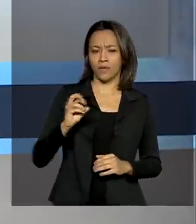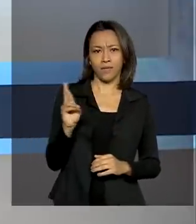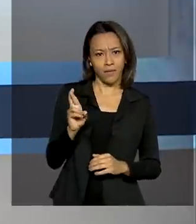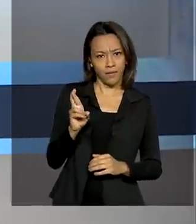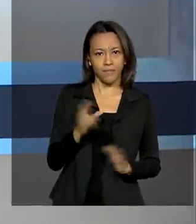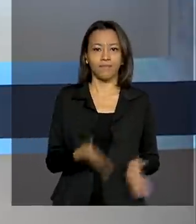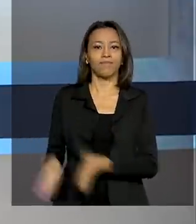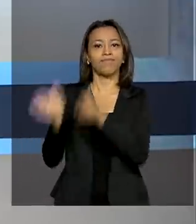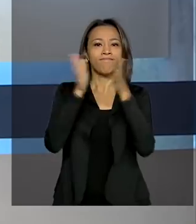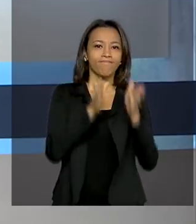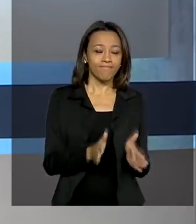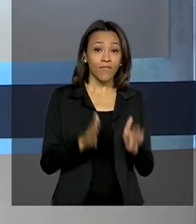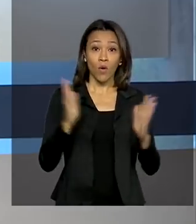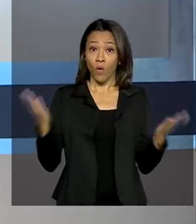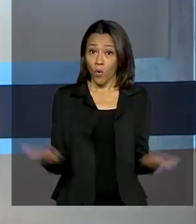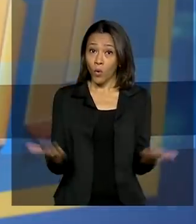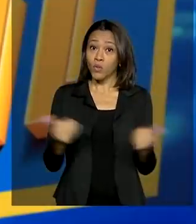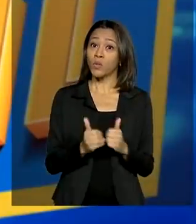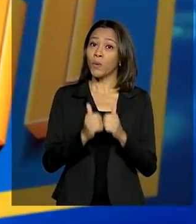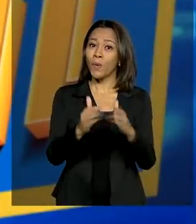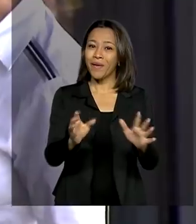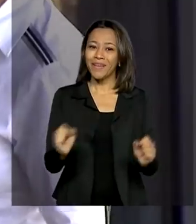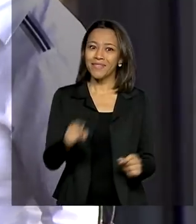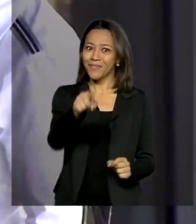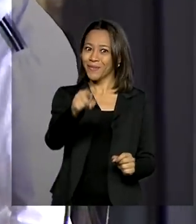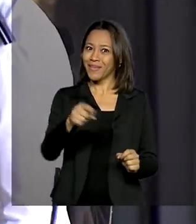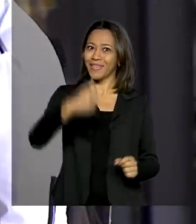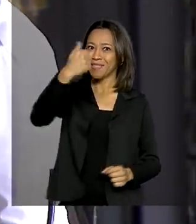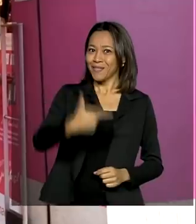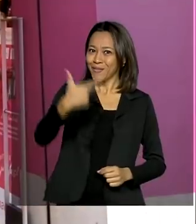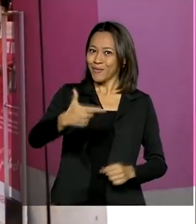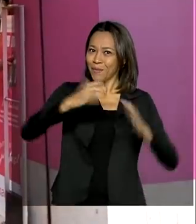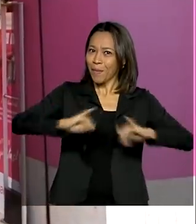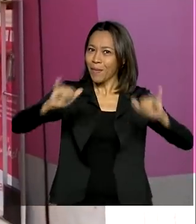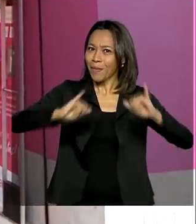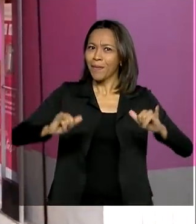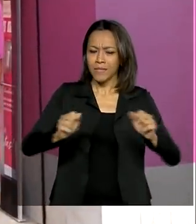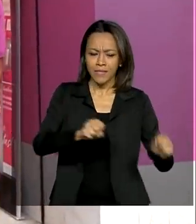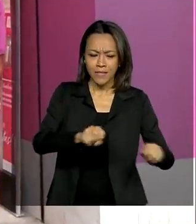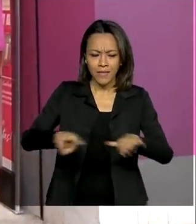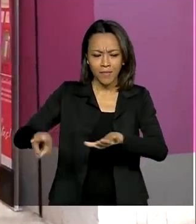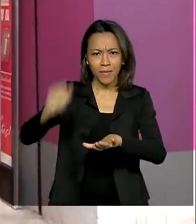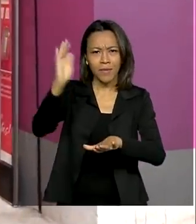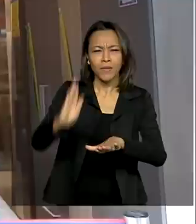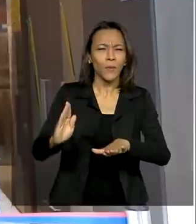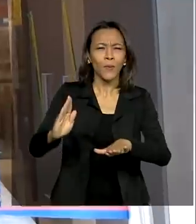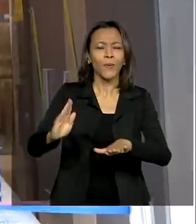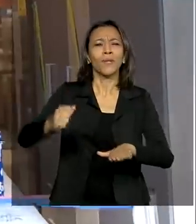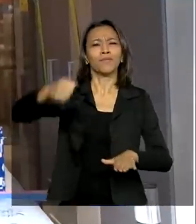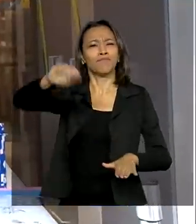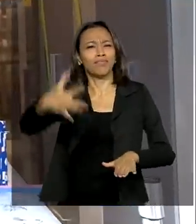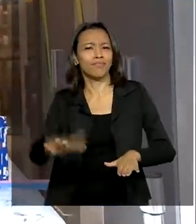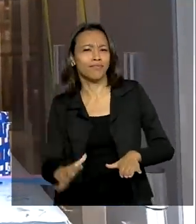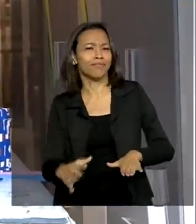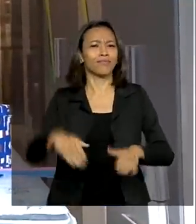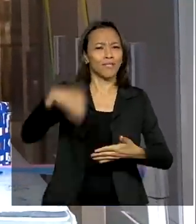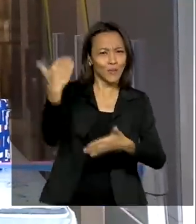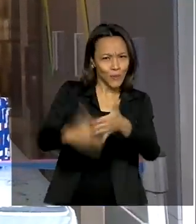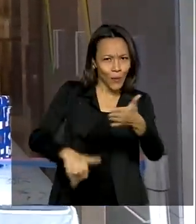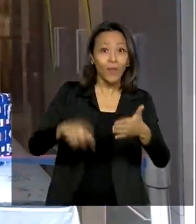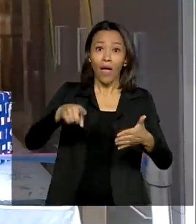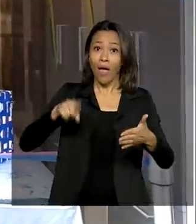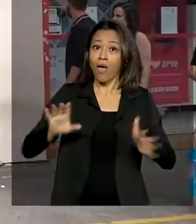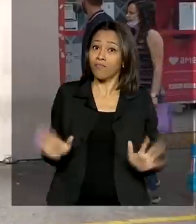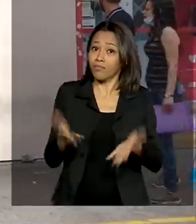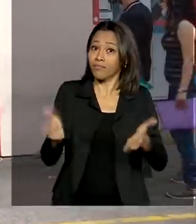reais. Começa hoje a segunda edição da Semana Brasil, com descontos e promoções. A campanha do